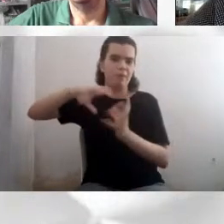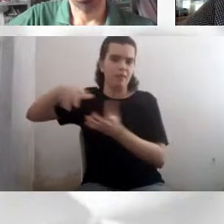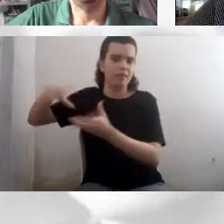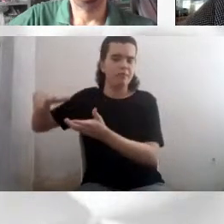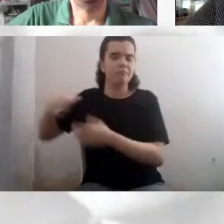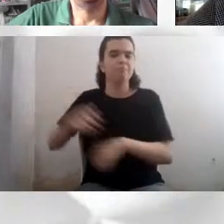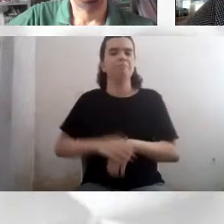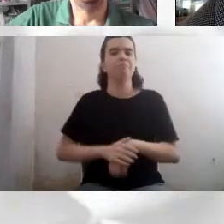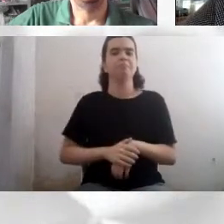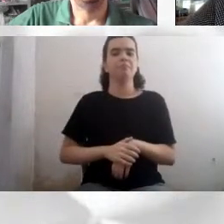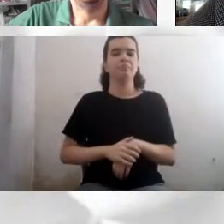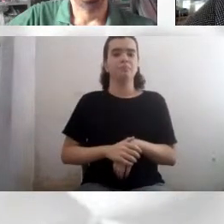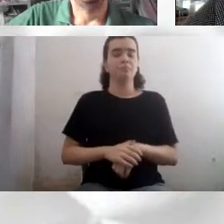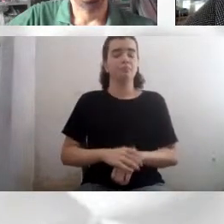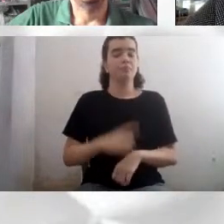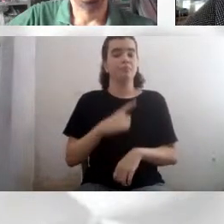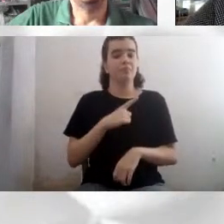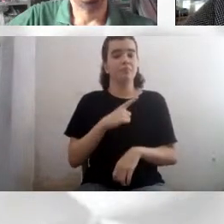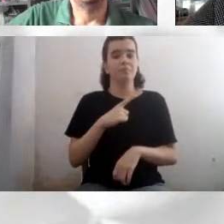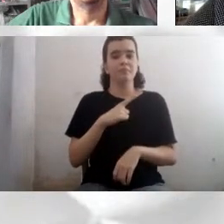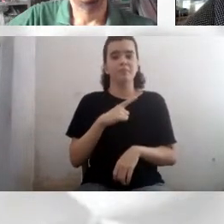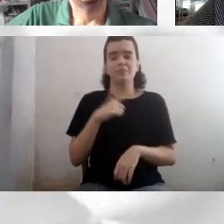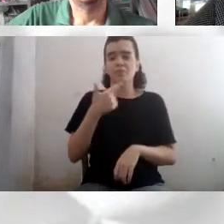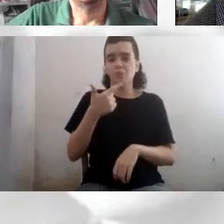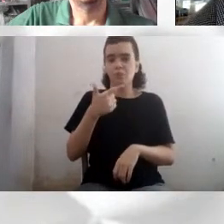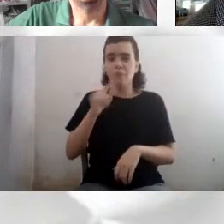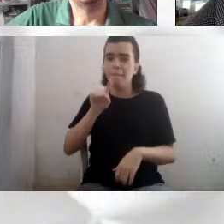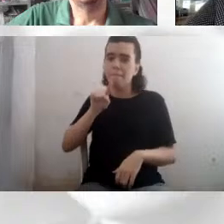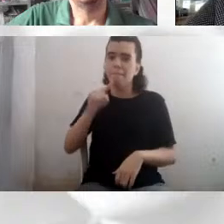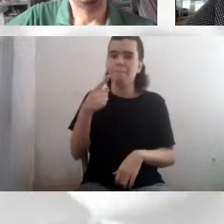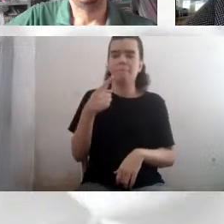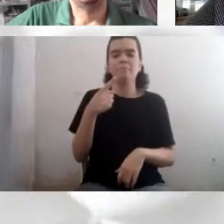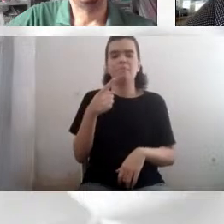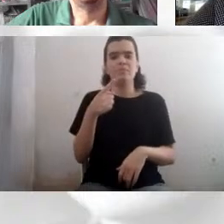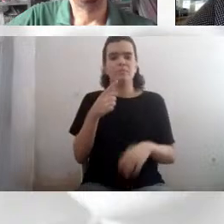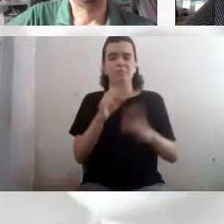2 mil vezes a distância da Terra ao Sol.